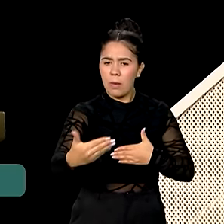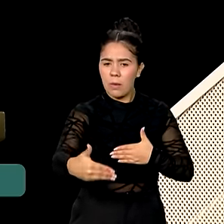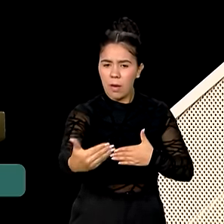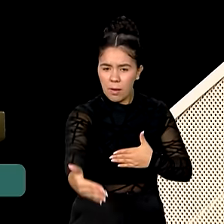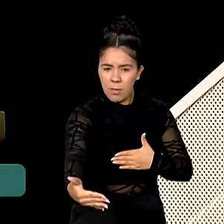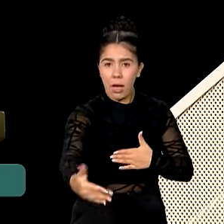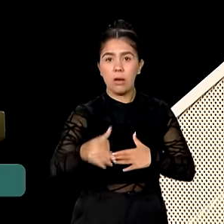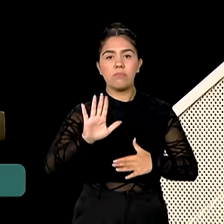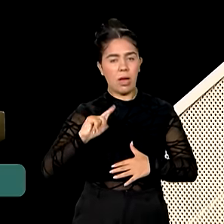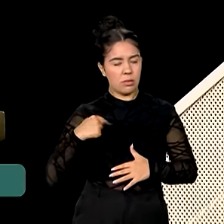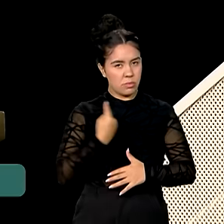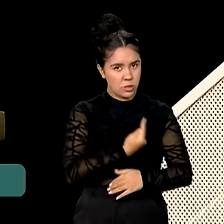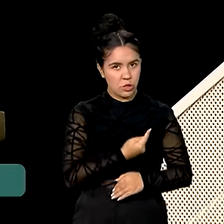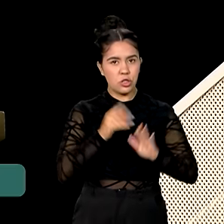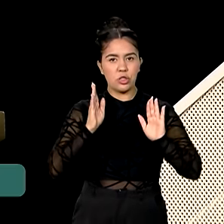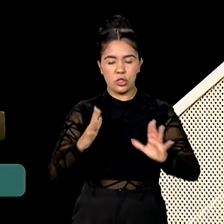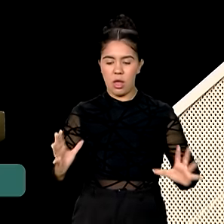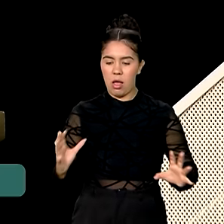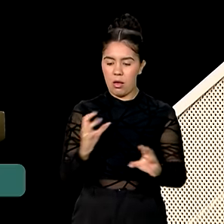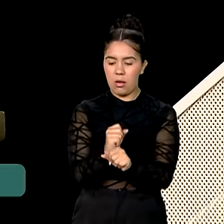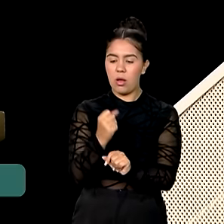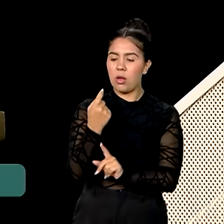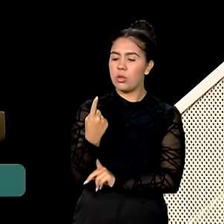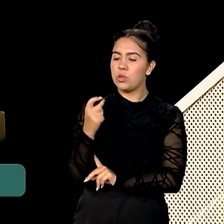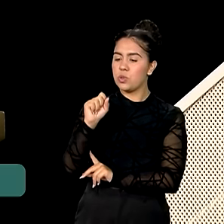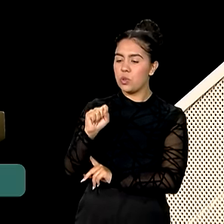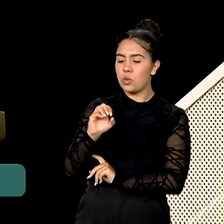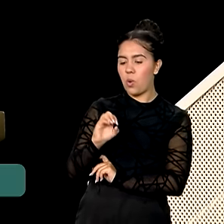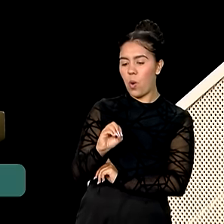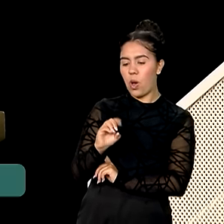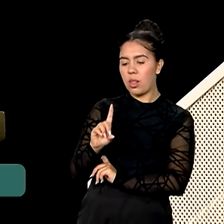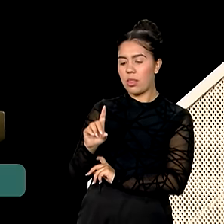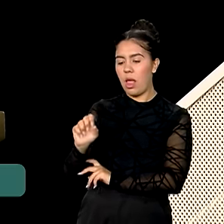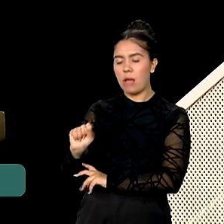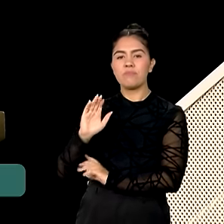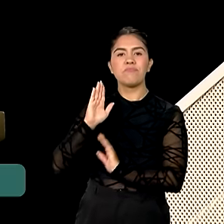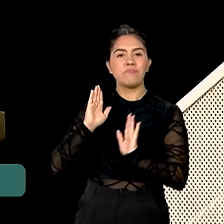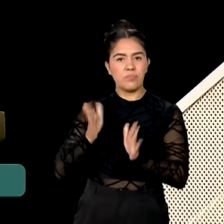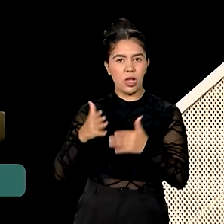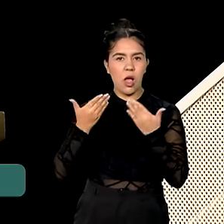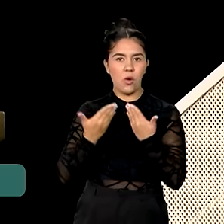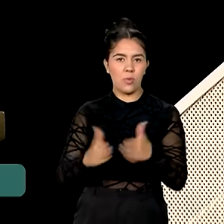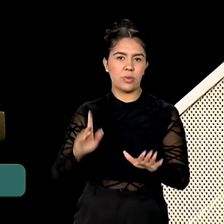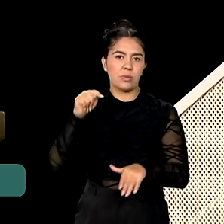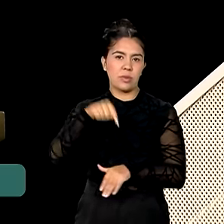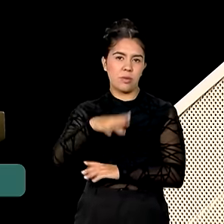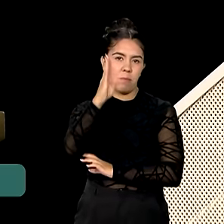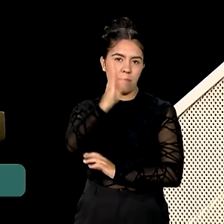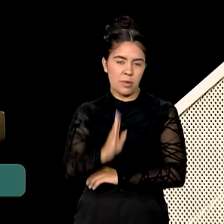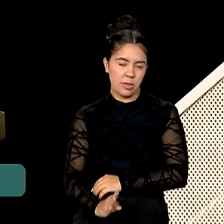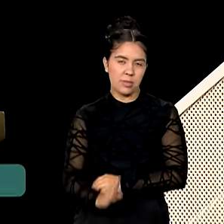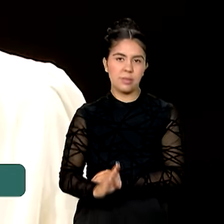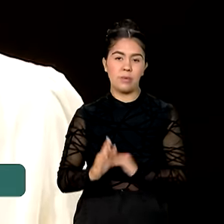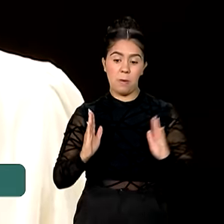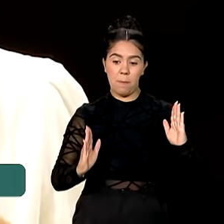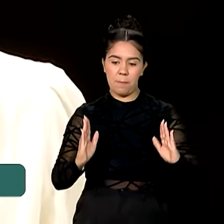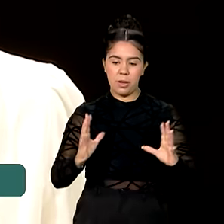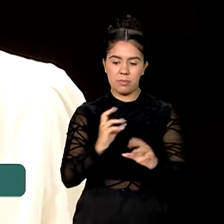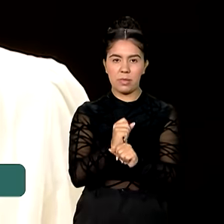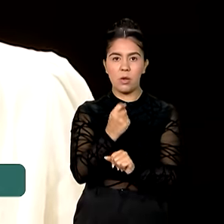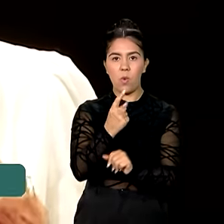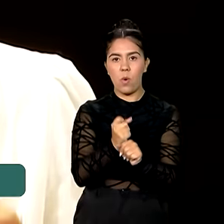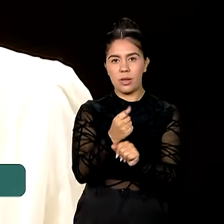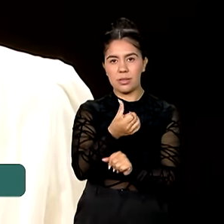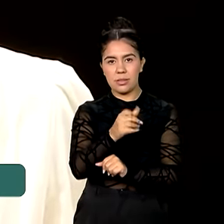estamos fazendo todos os 18 ODS no nosso país em um ano e seis meses da volta do presidente Lula. Os